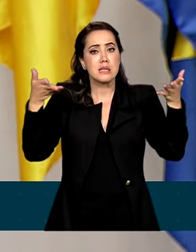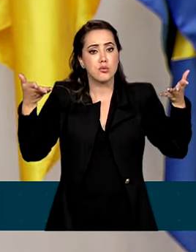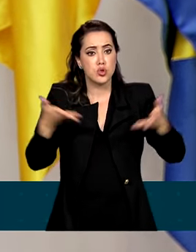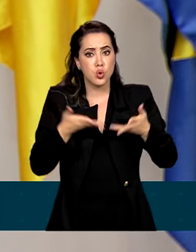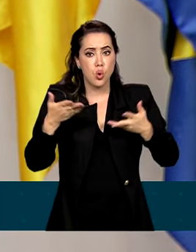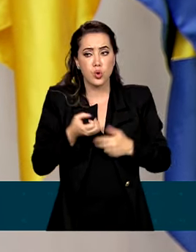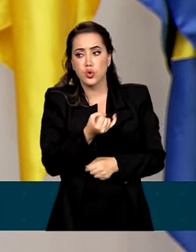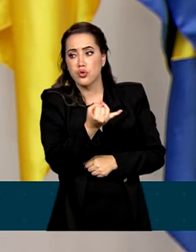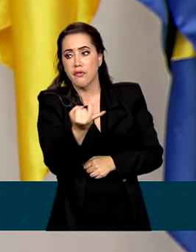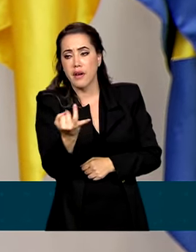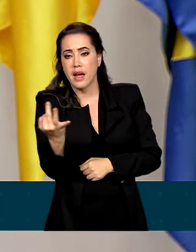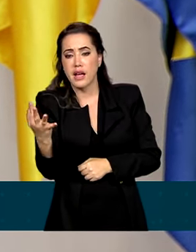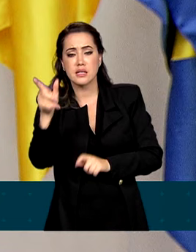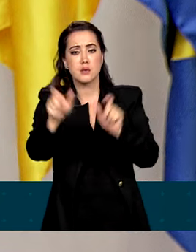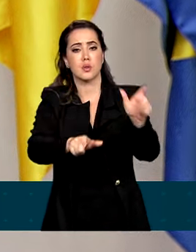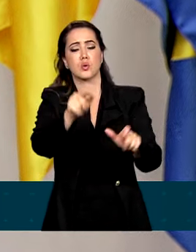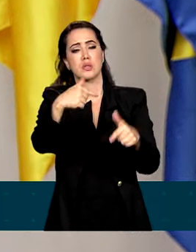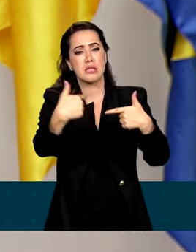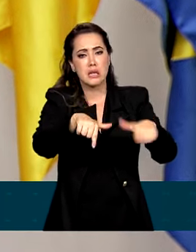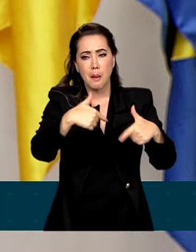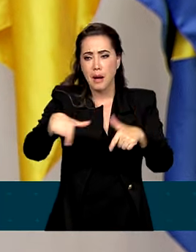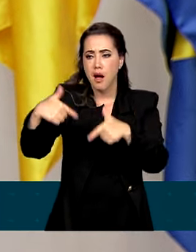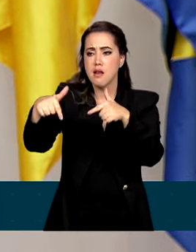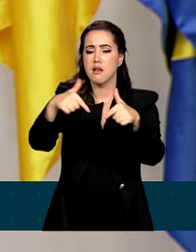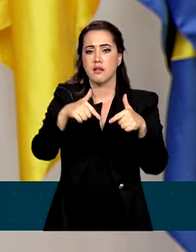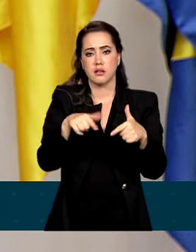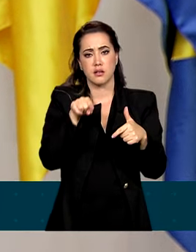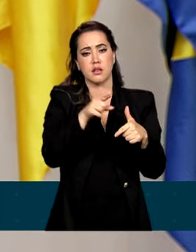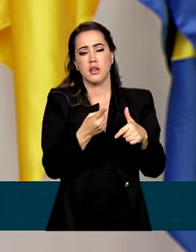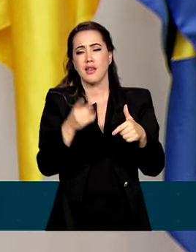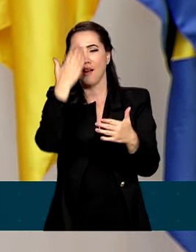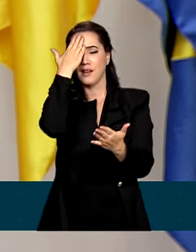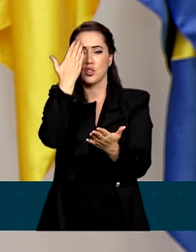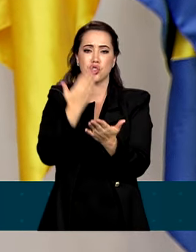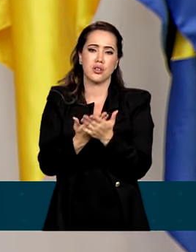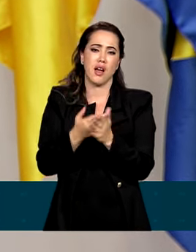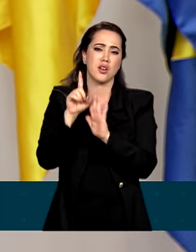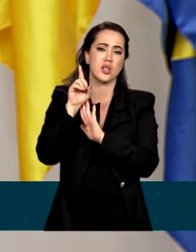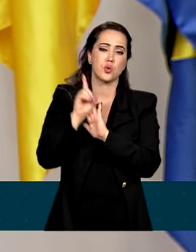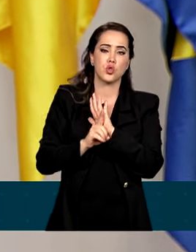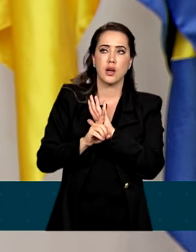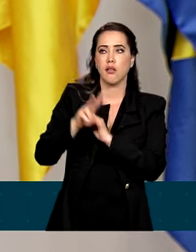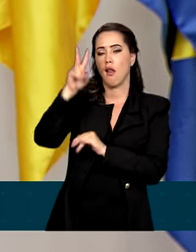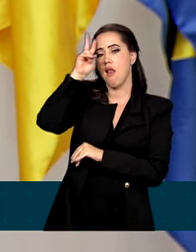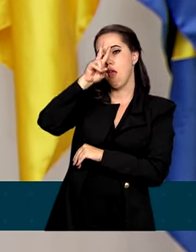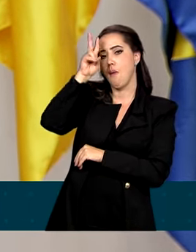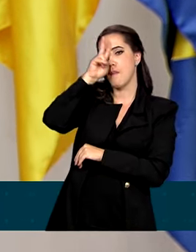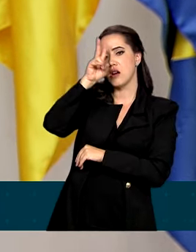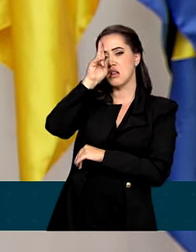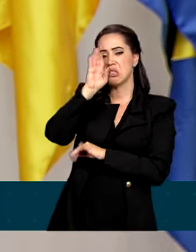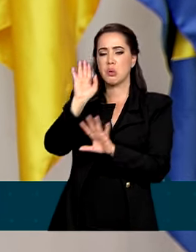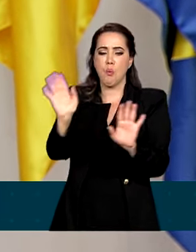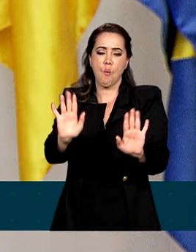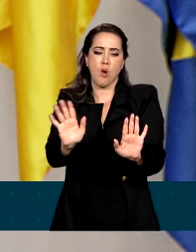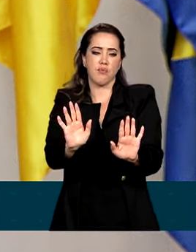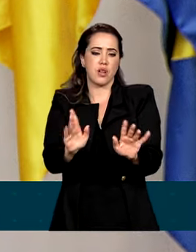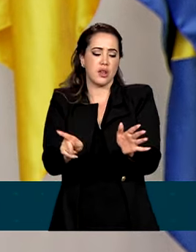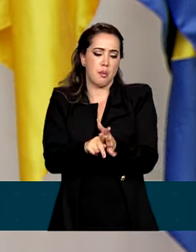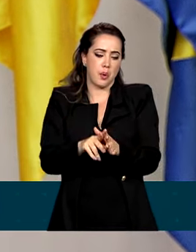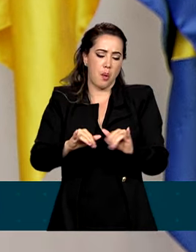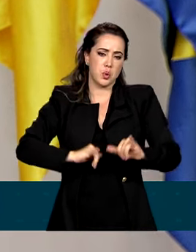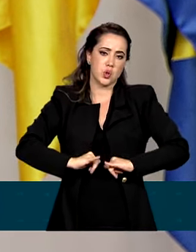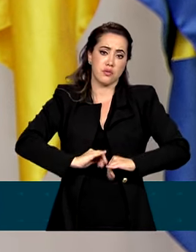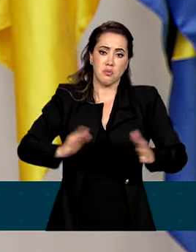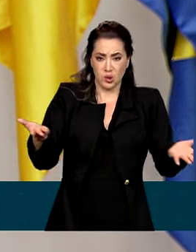de milhões de trabalhadores e trabalhadoras que foram levados a acreditar que o direito à memória nada tem a ver com seus sofrimentos